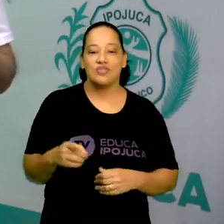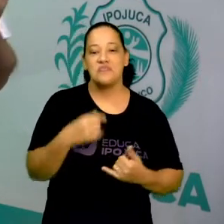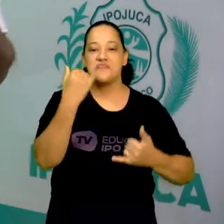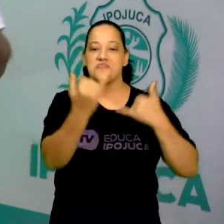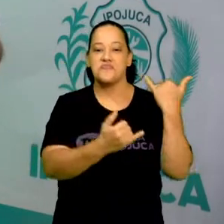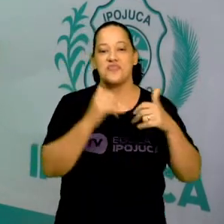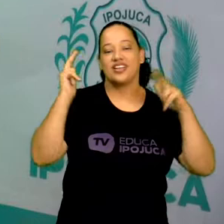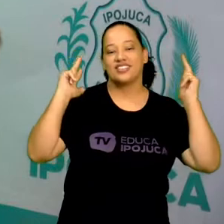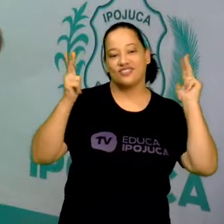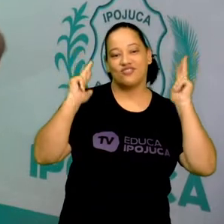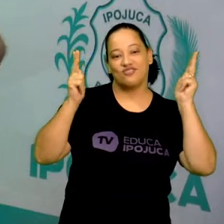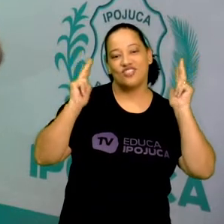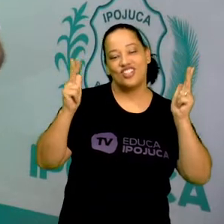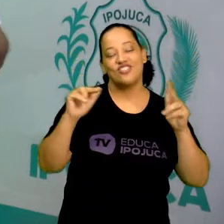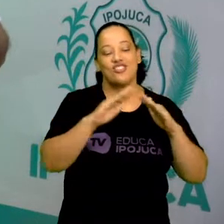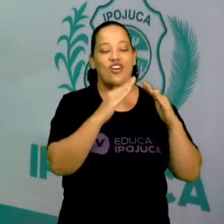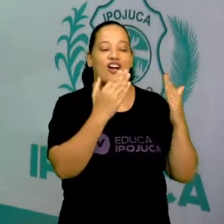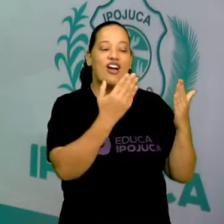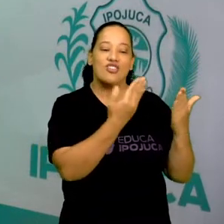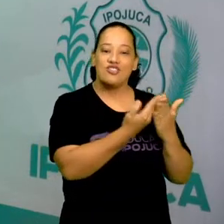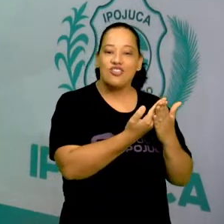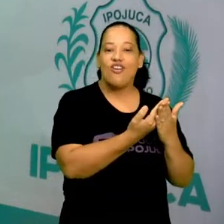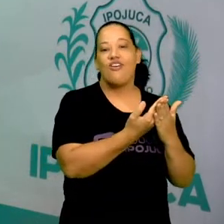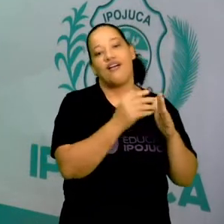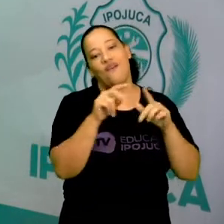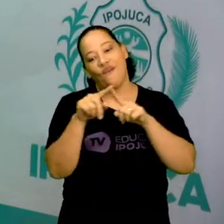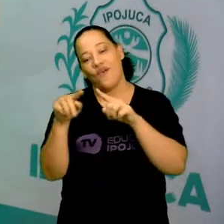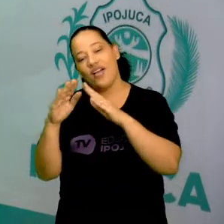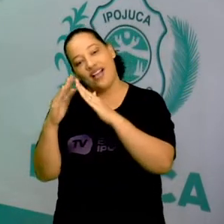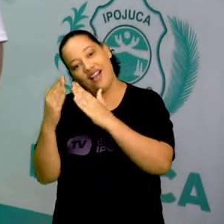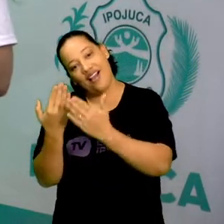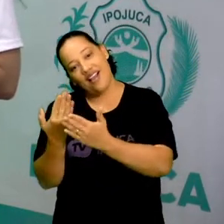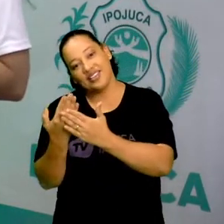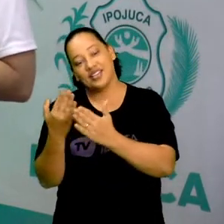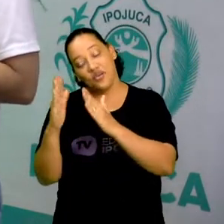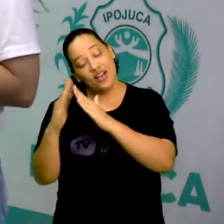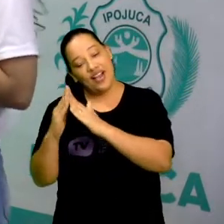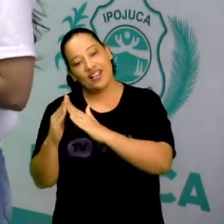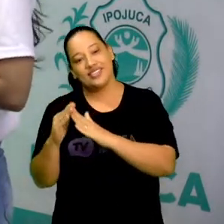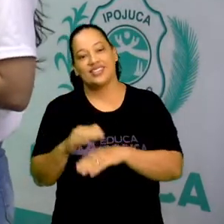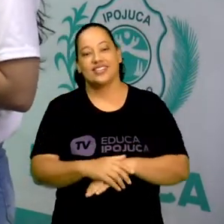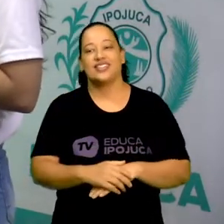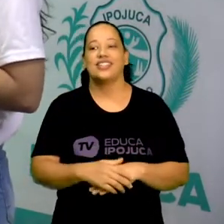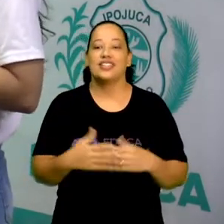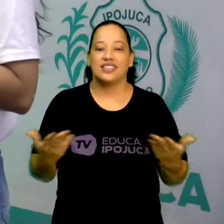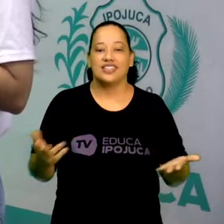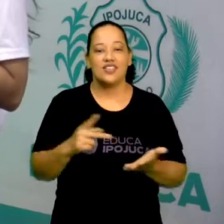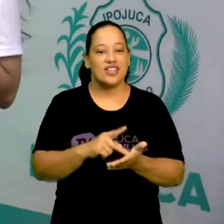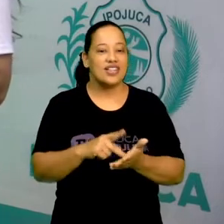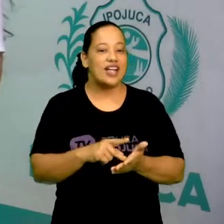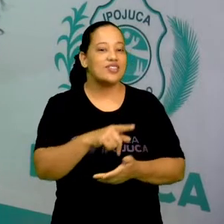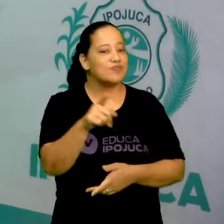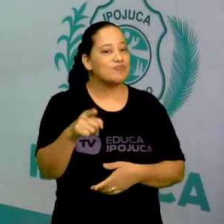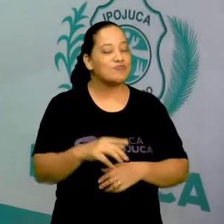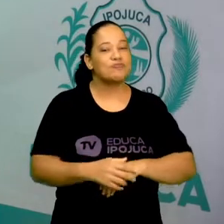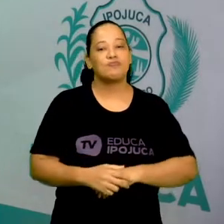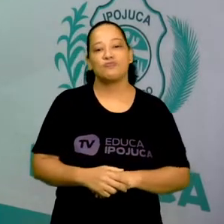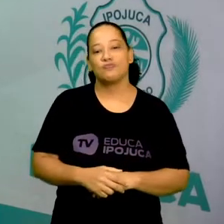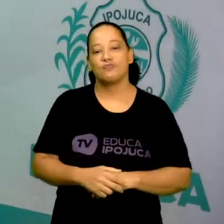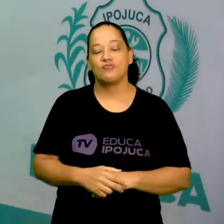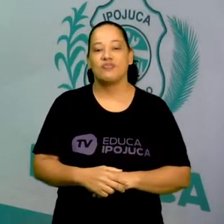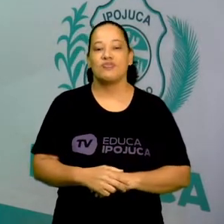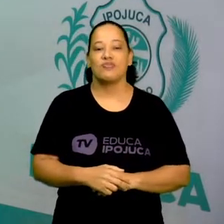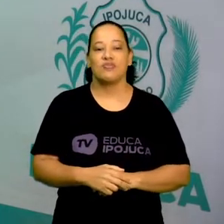bastante, tanto na escola como em casa, não é verdade crianças? Bom, quem já